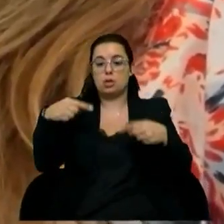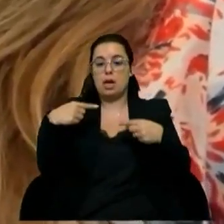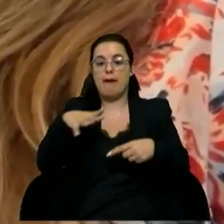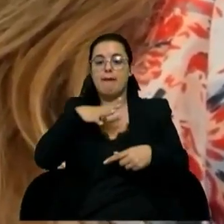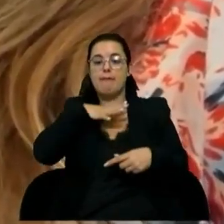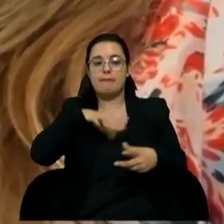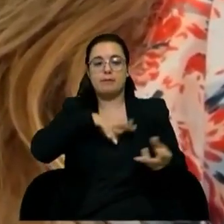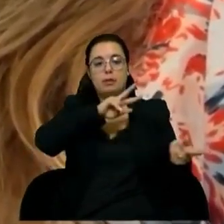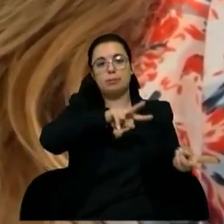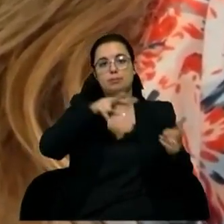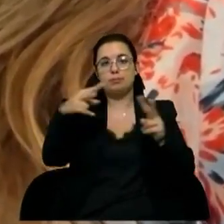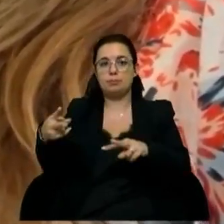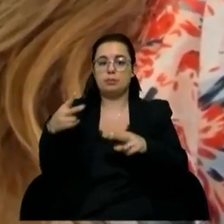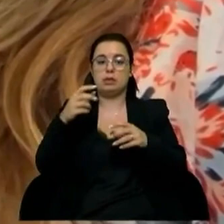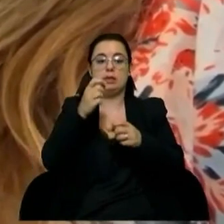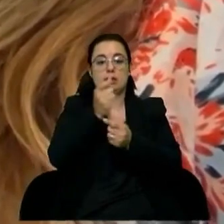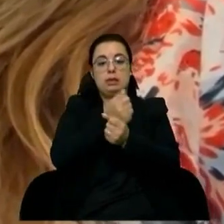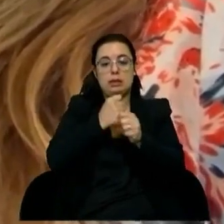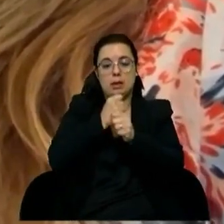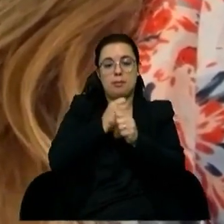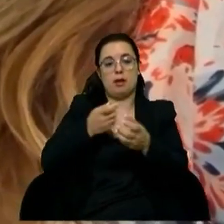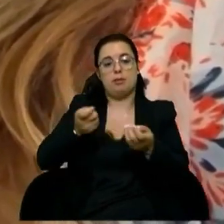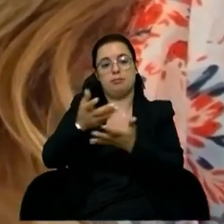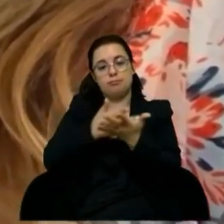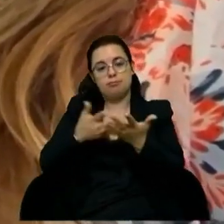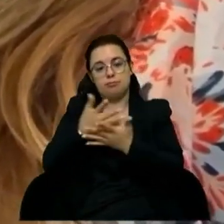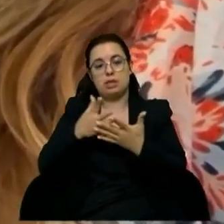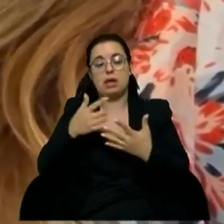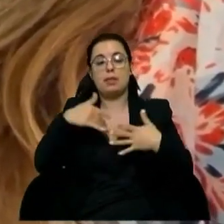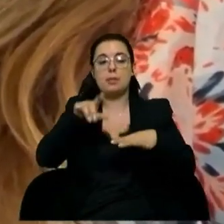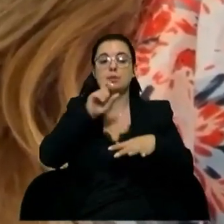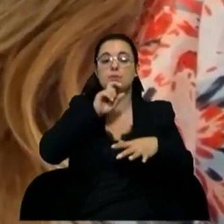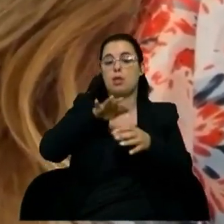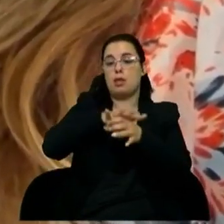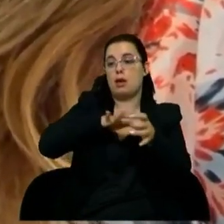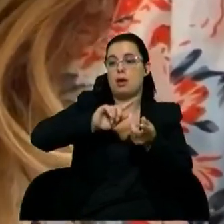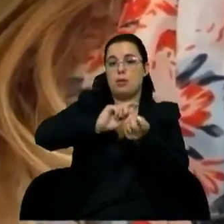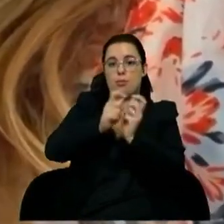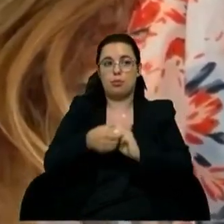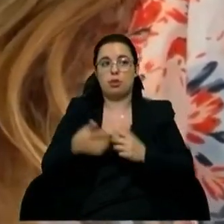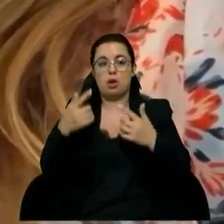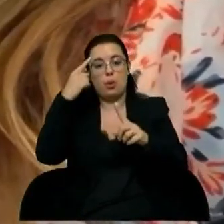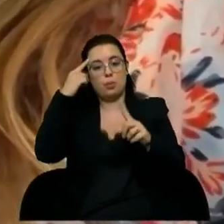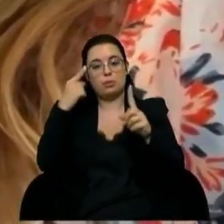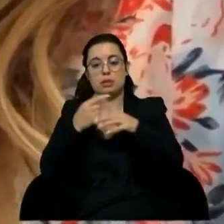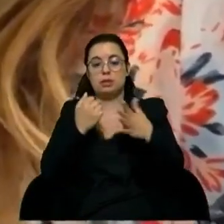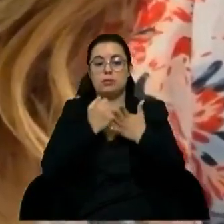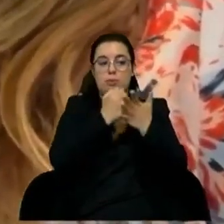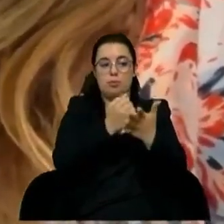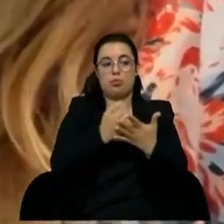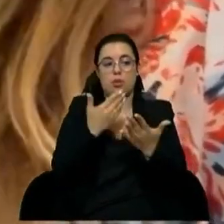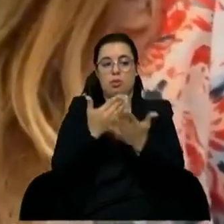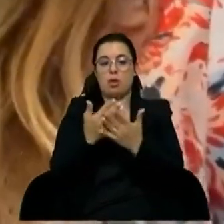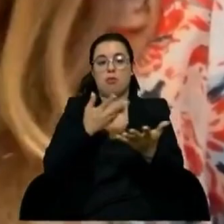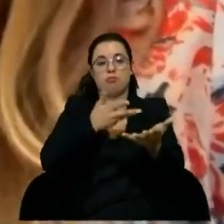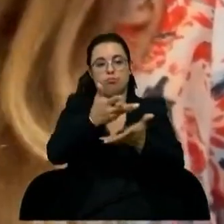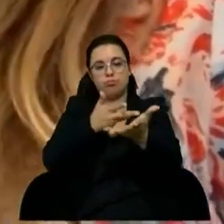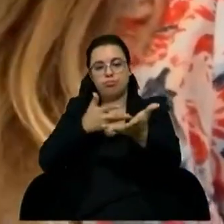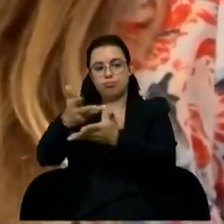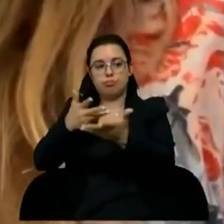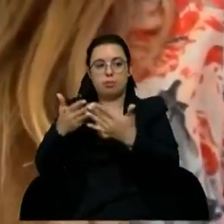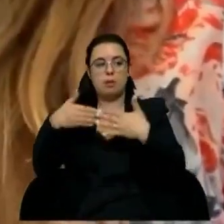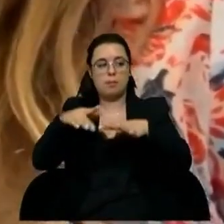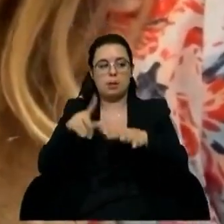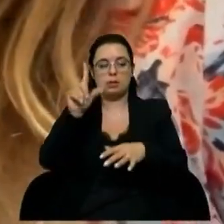migrar do mercado já estão dentro do mercado mas podem querer mudar de área para darmos suporte não só uns aos outros mas também